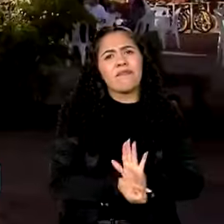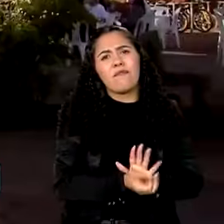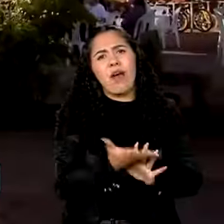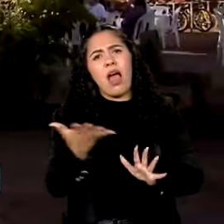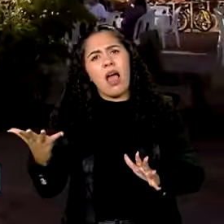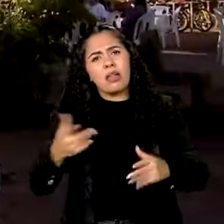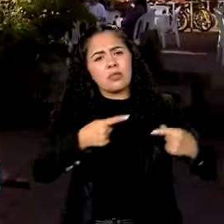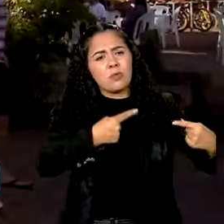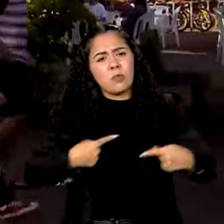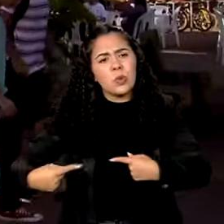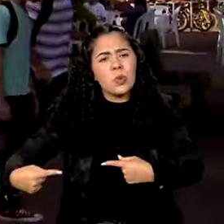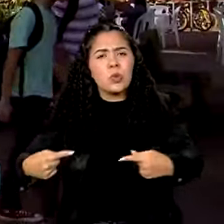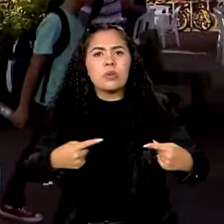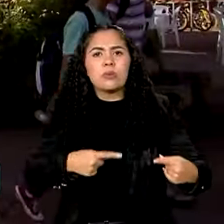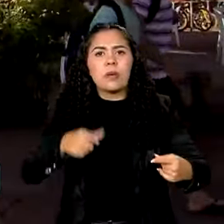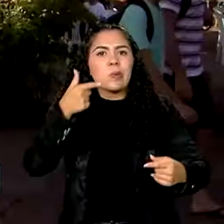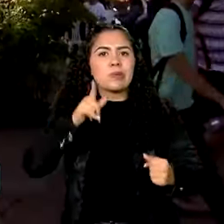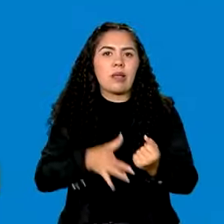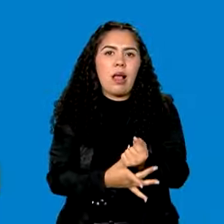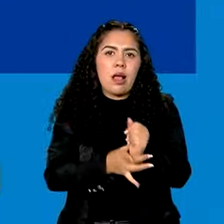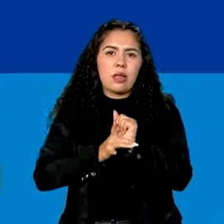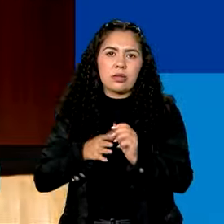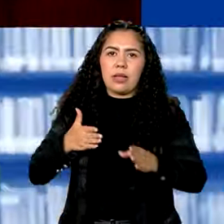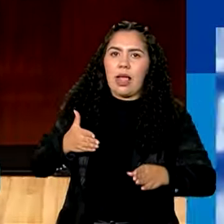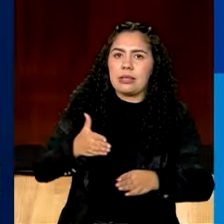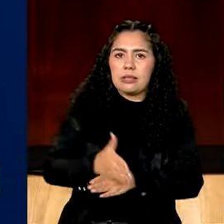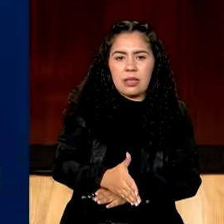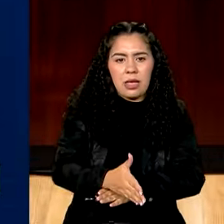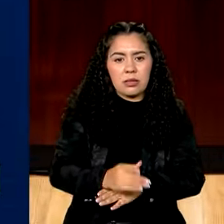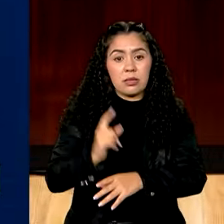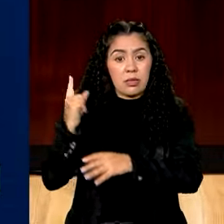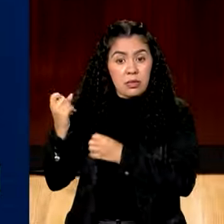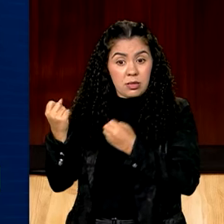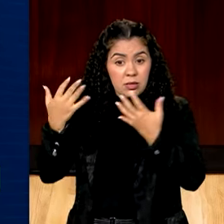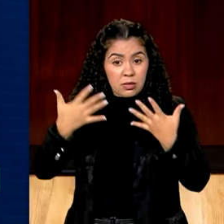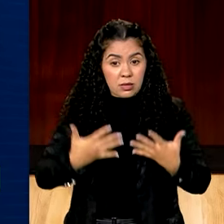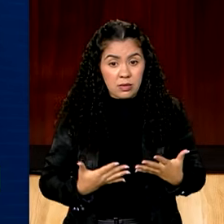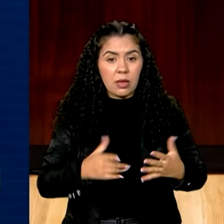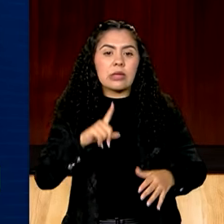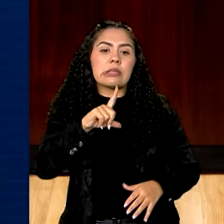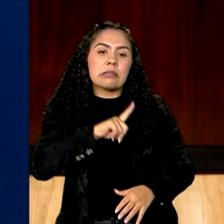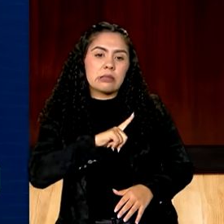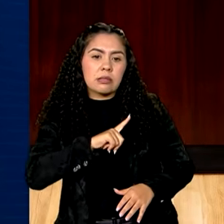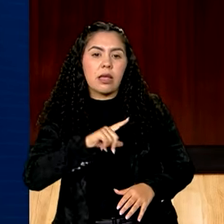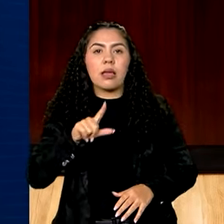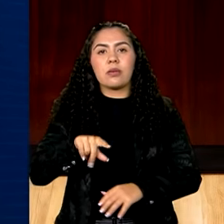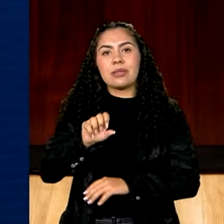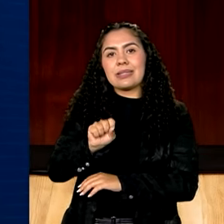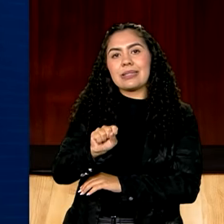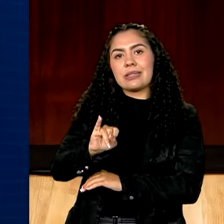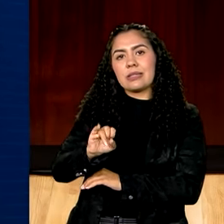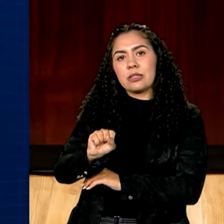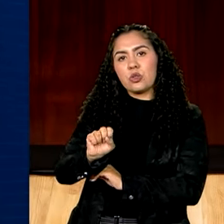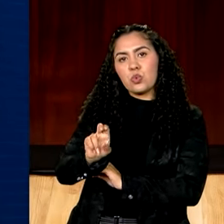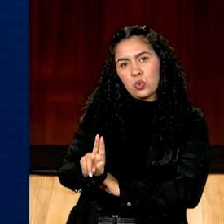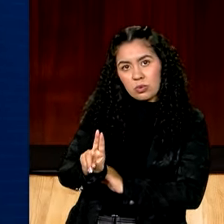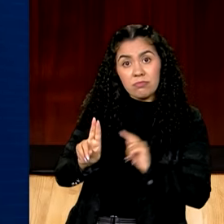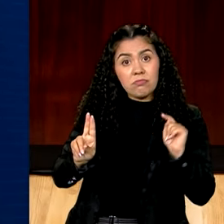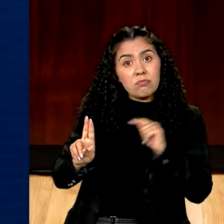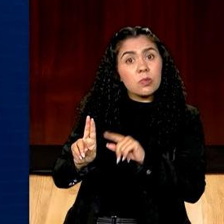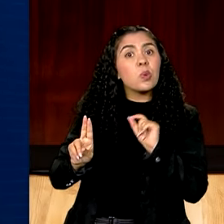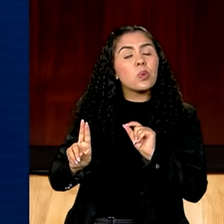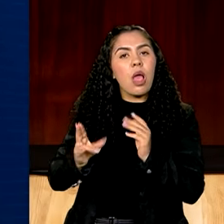que visam garantir este acesso. Como o Sistema de Seleção Unificado, o SISU, que